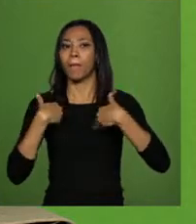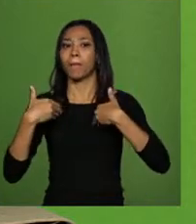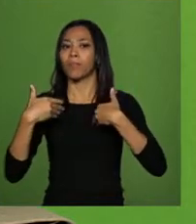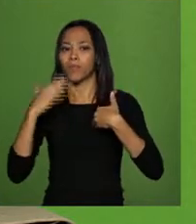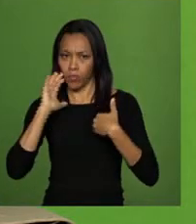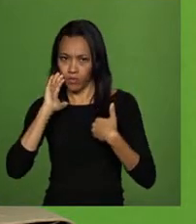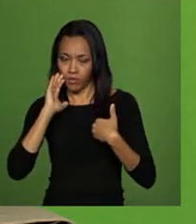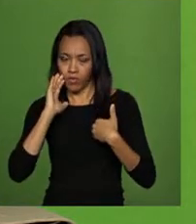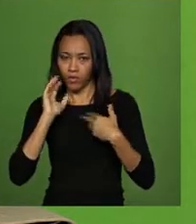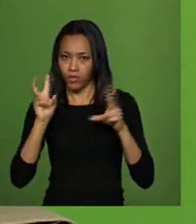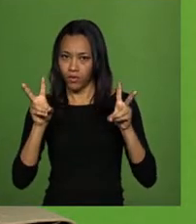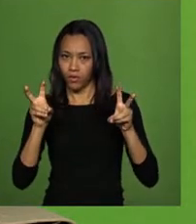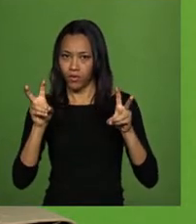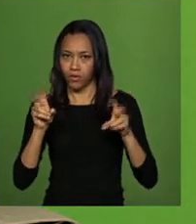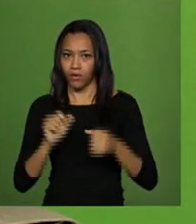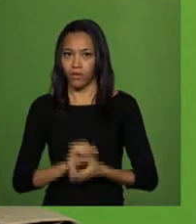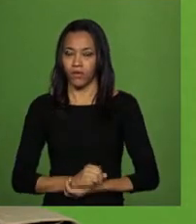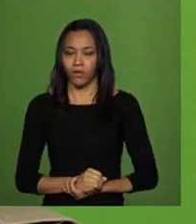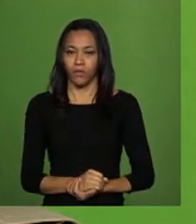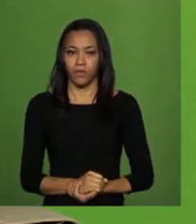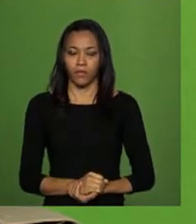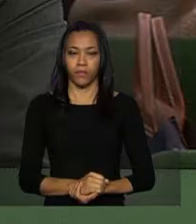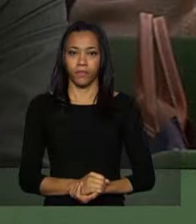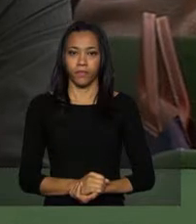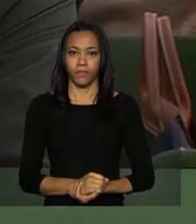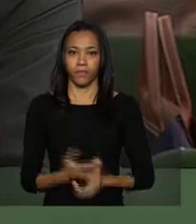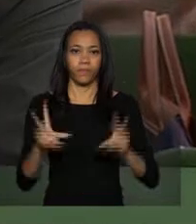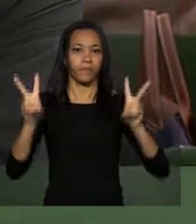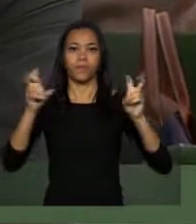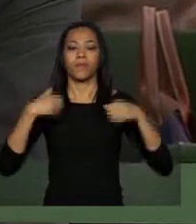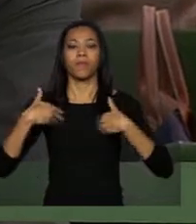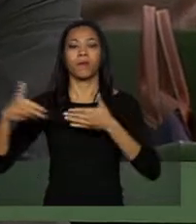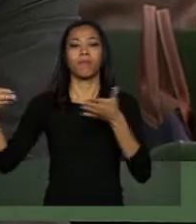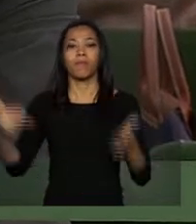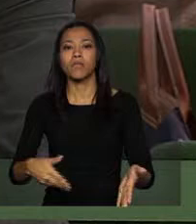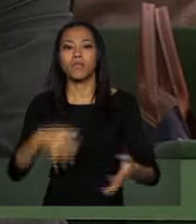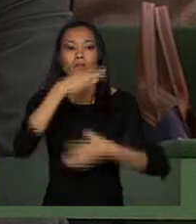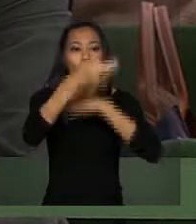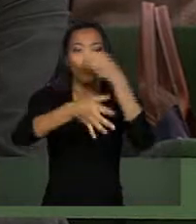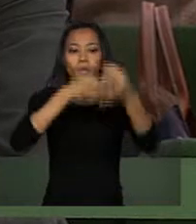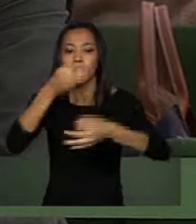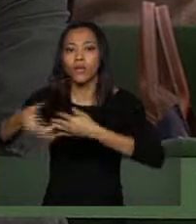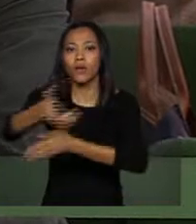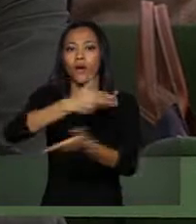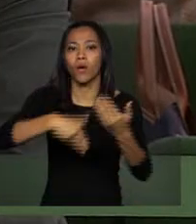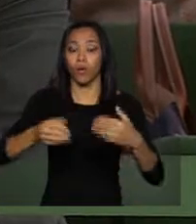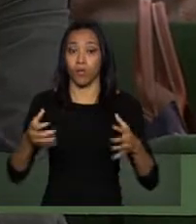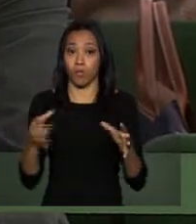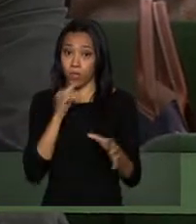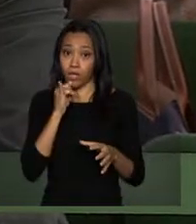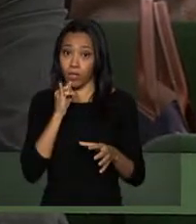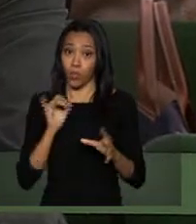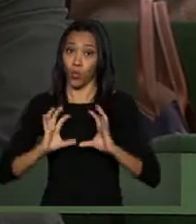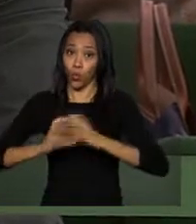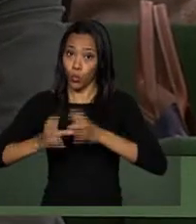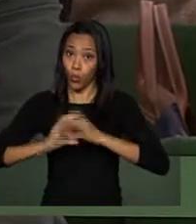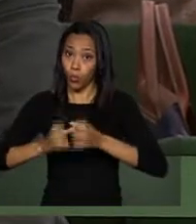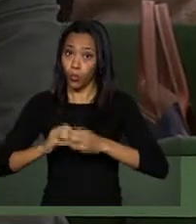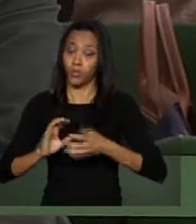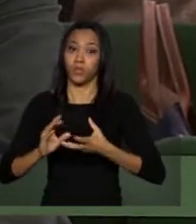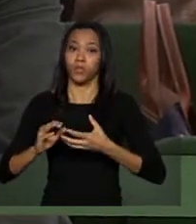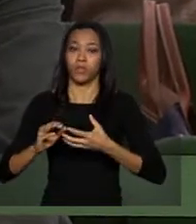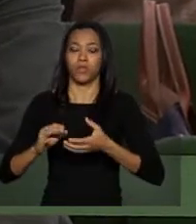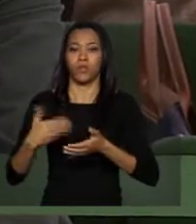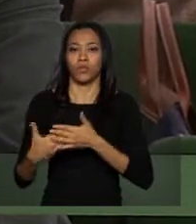ouvindo? Oi, alô, oi. Em relação à participação e à consulta, membros da equipe do Ministério admitiram que não houve uma